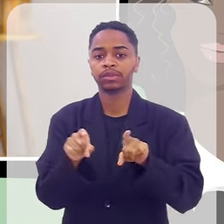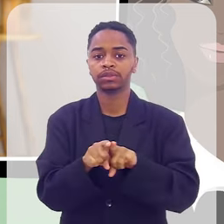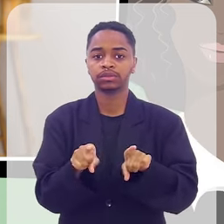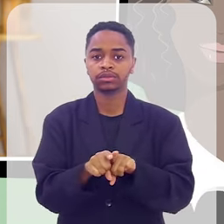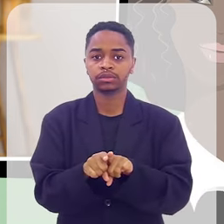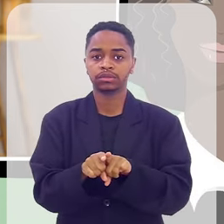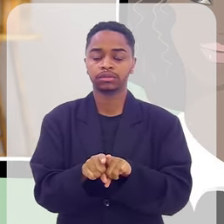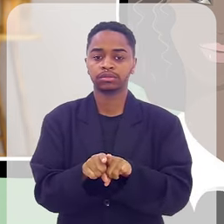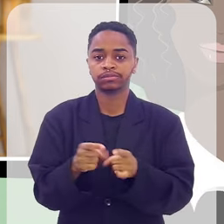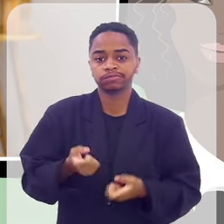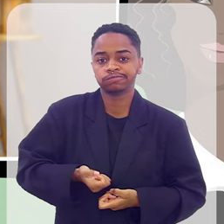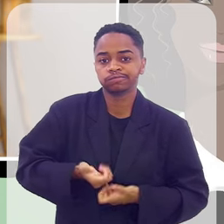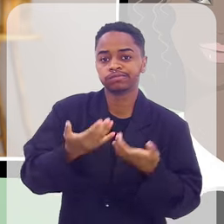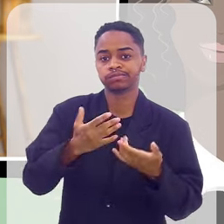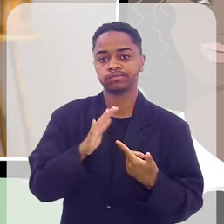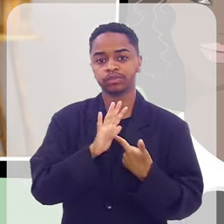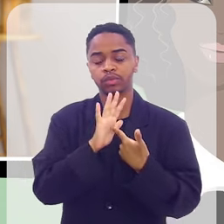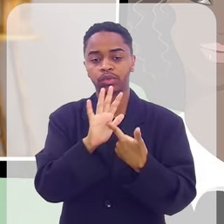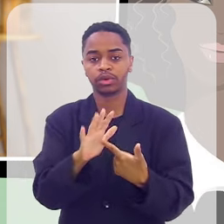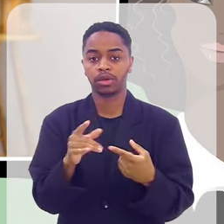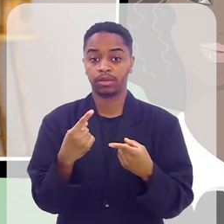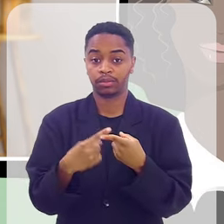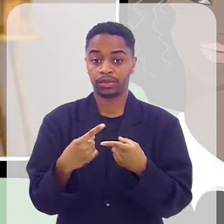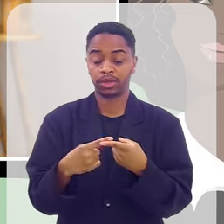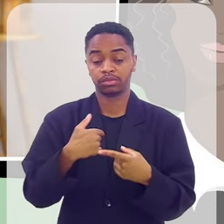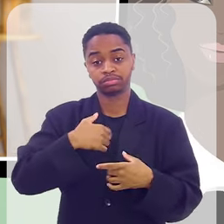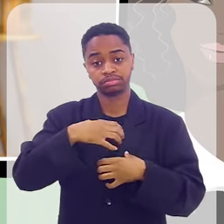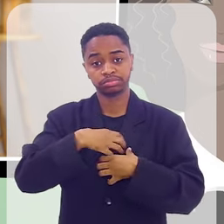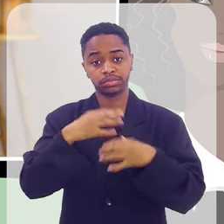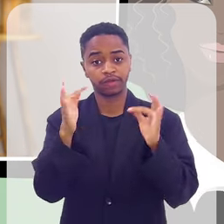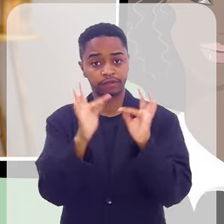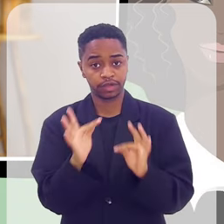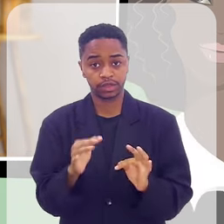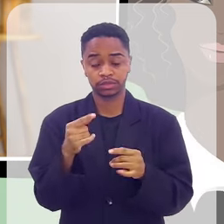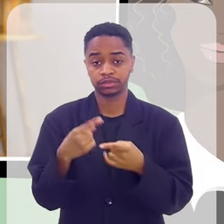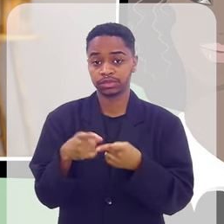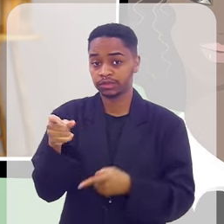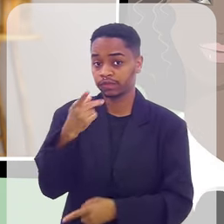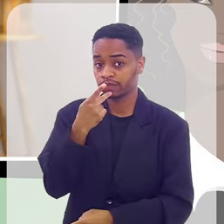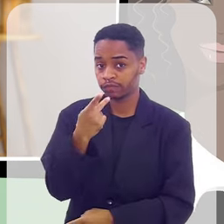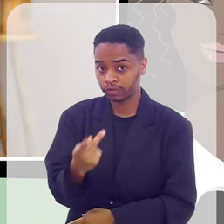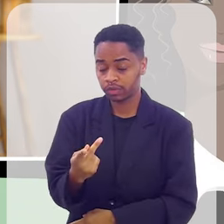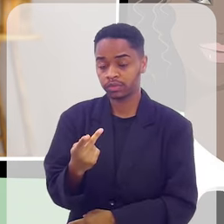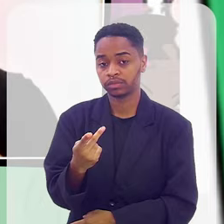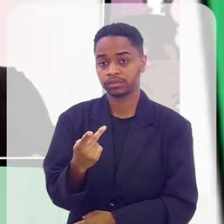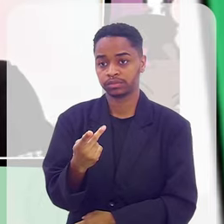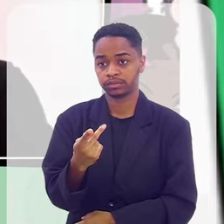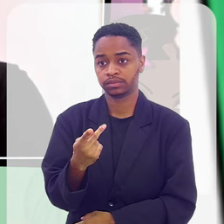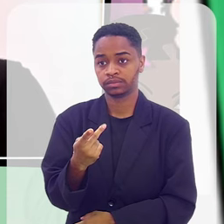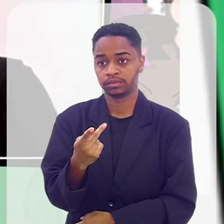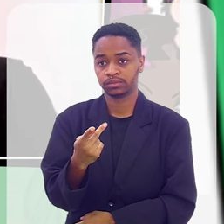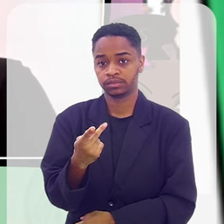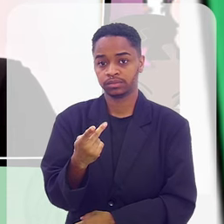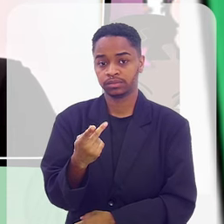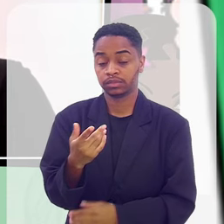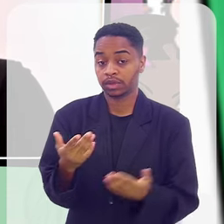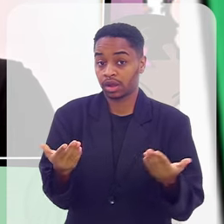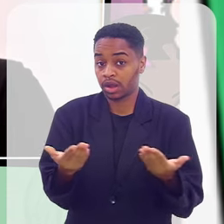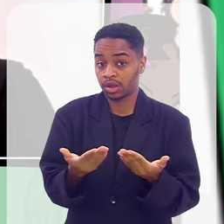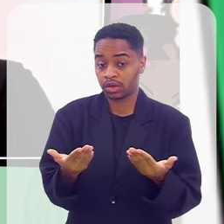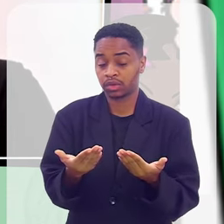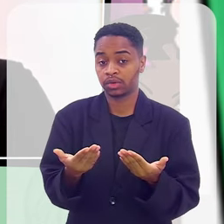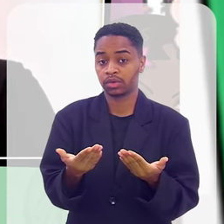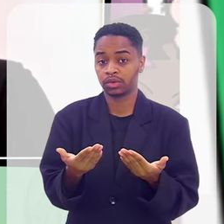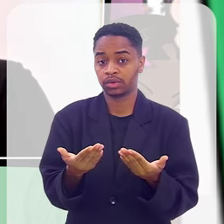e de expressar. Porque eu fiquei muito feliz, Alexandre, quando você falou que no